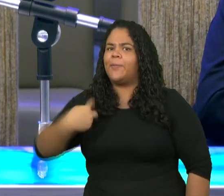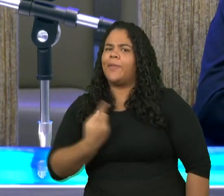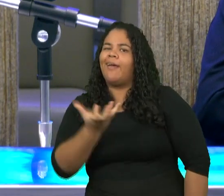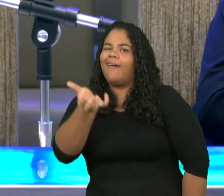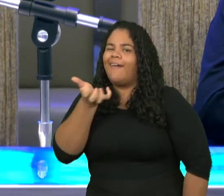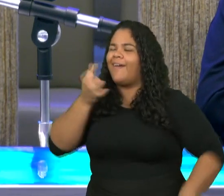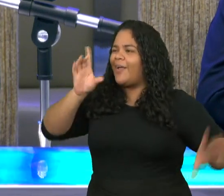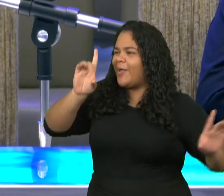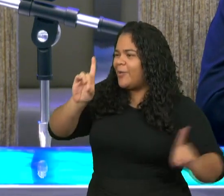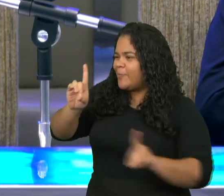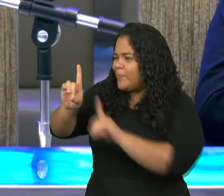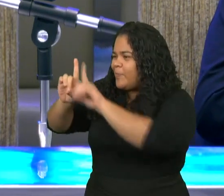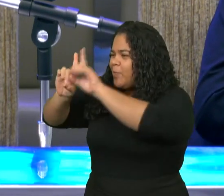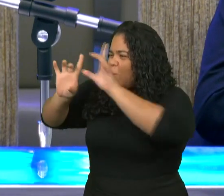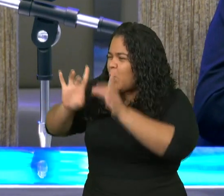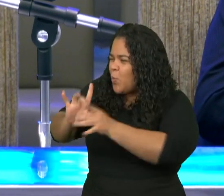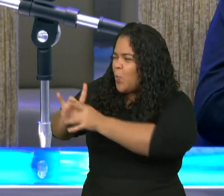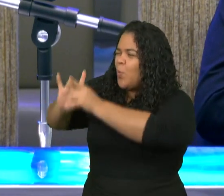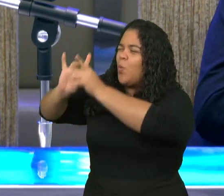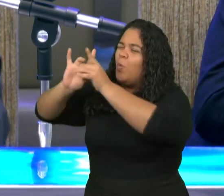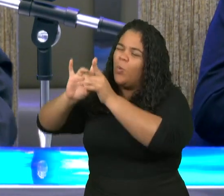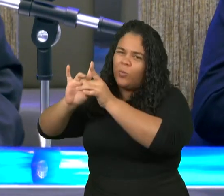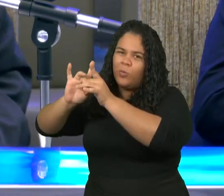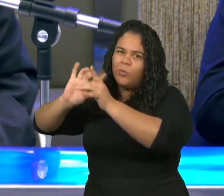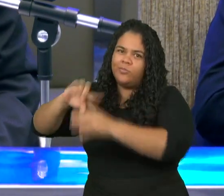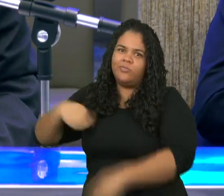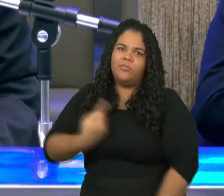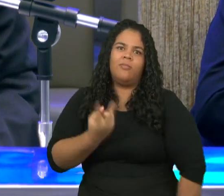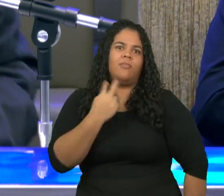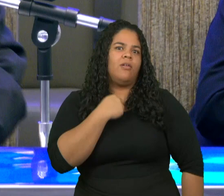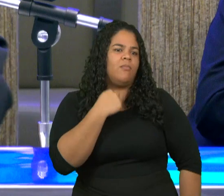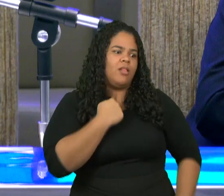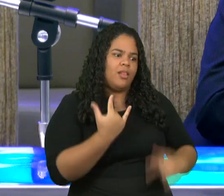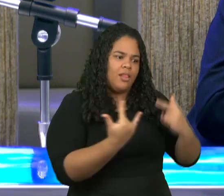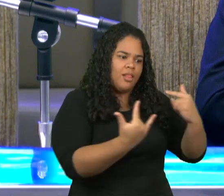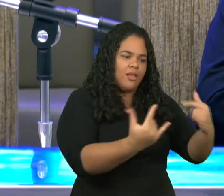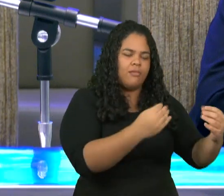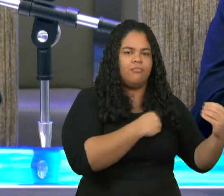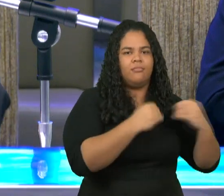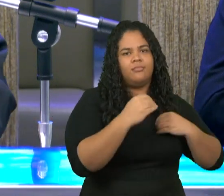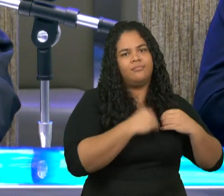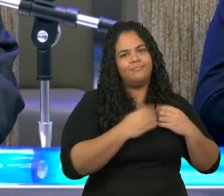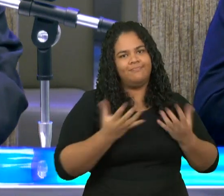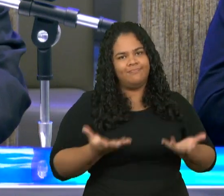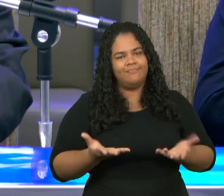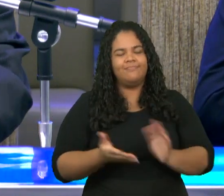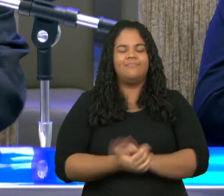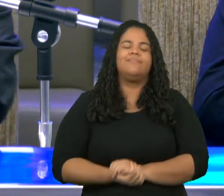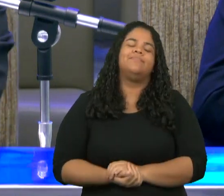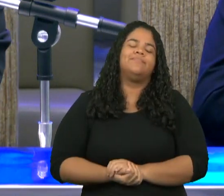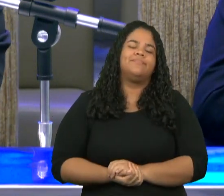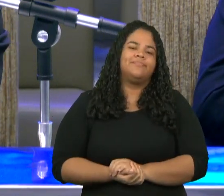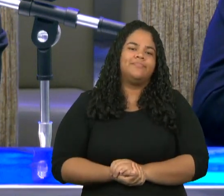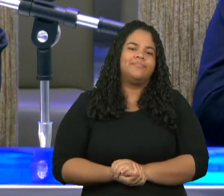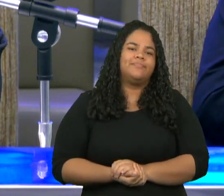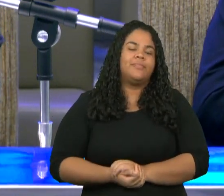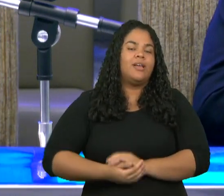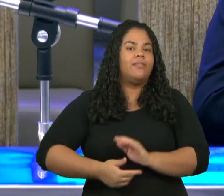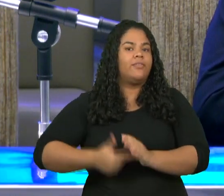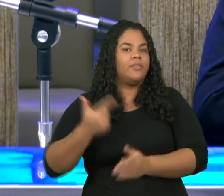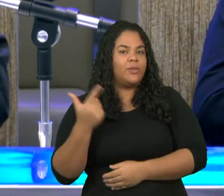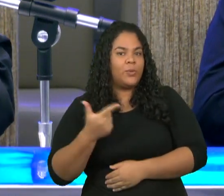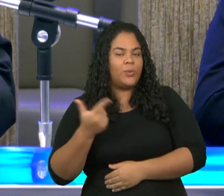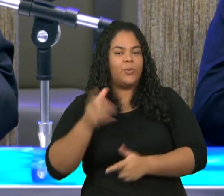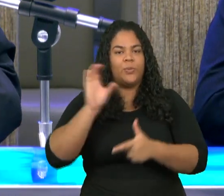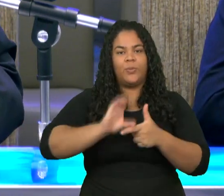comunhão com o pecado não Senhor veja o que diz Paulo escrevendo ainda os Coríntios na segunda carta